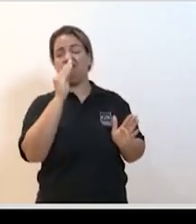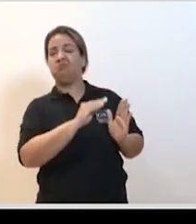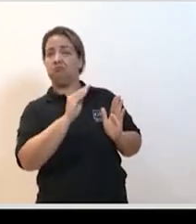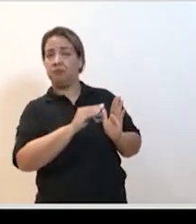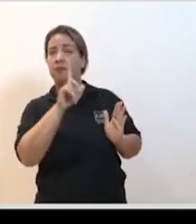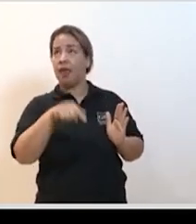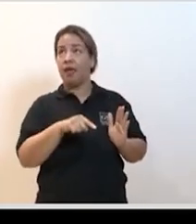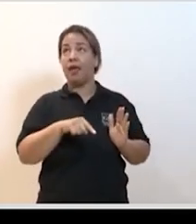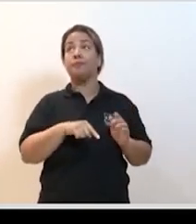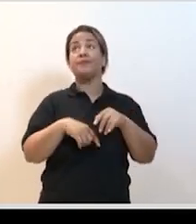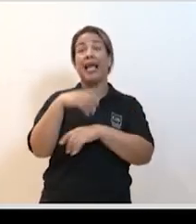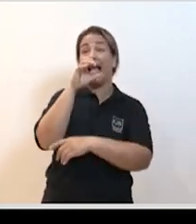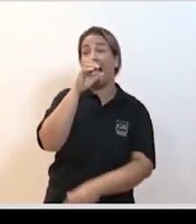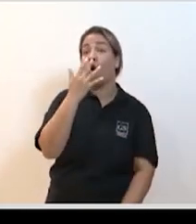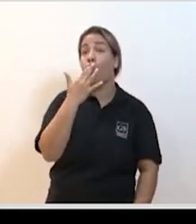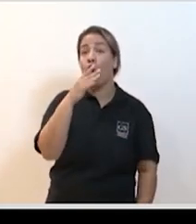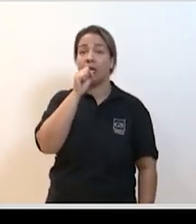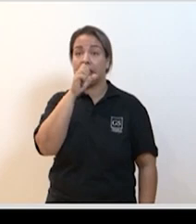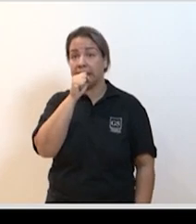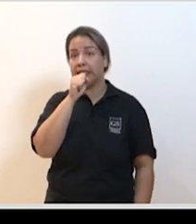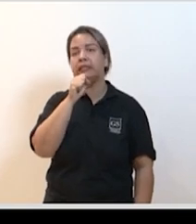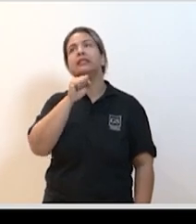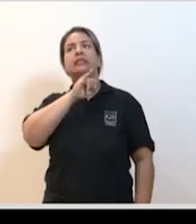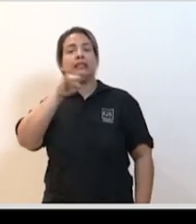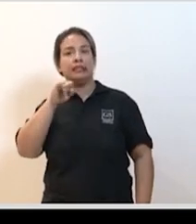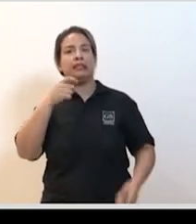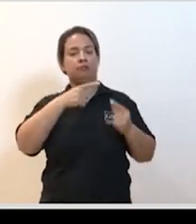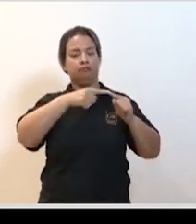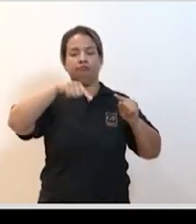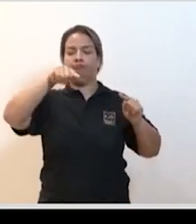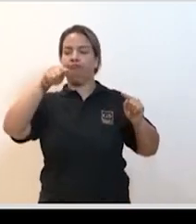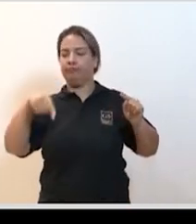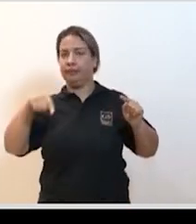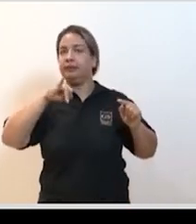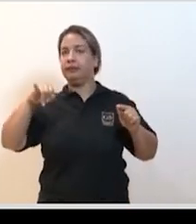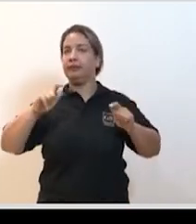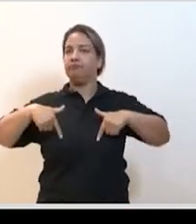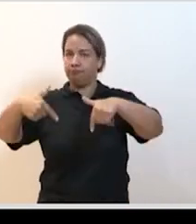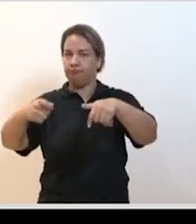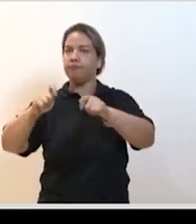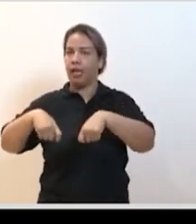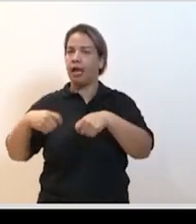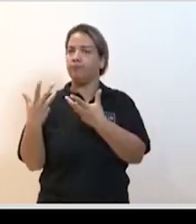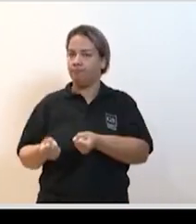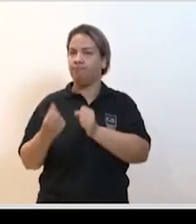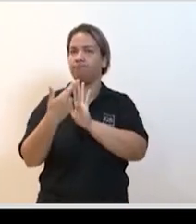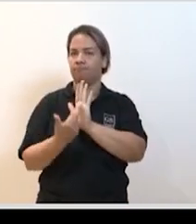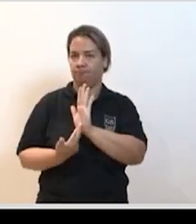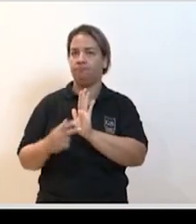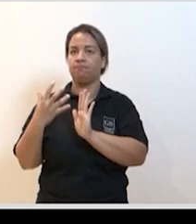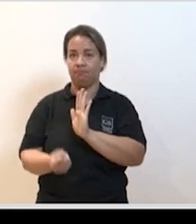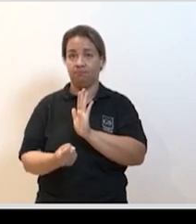ver o que pode acontecer se as coisas forem feitas mas é claro que a gente também não vai manter isso indefinidamente a gente